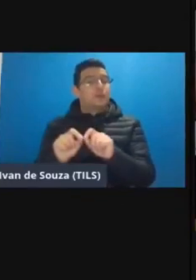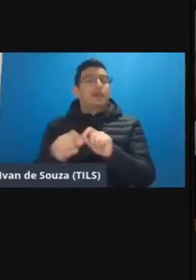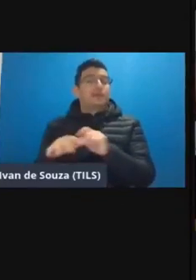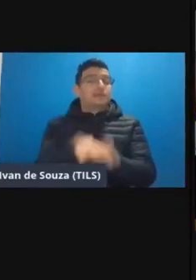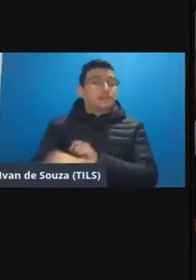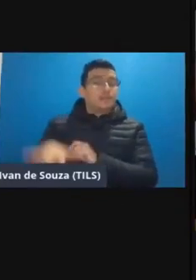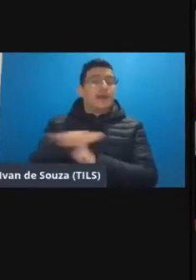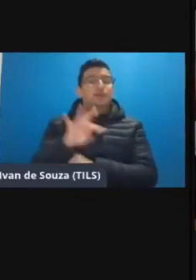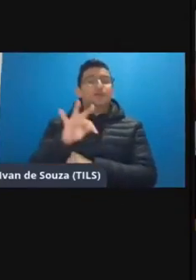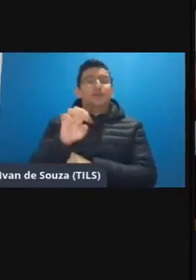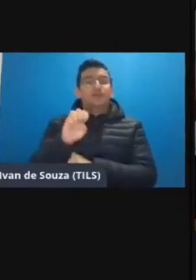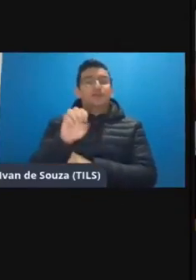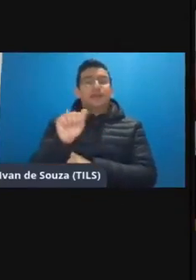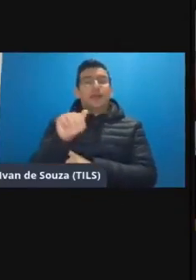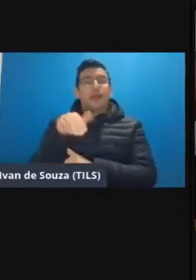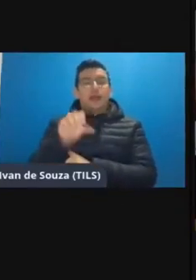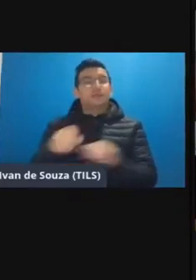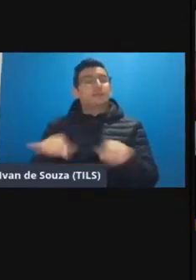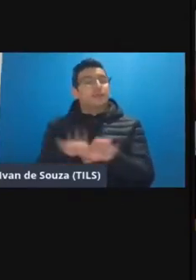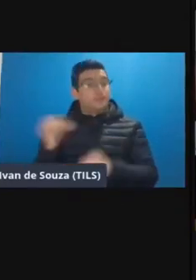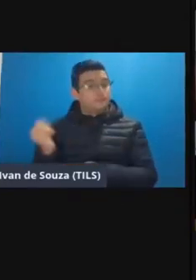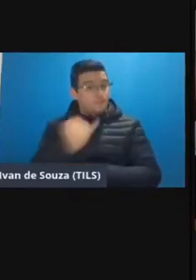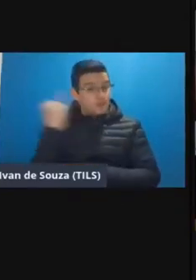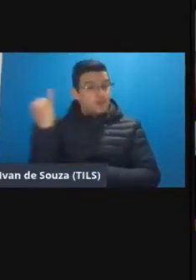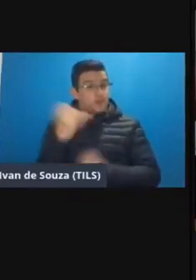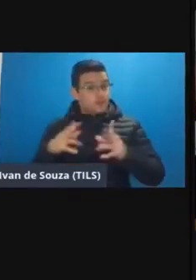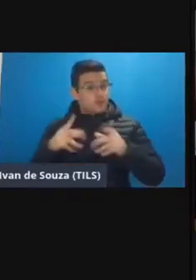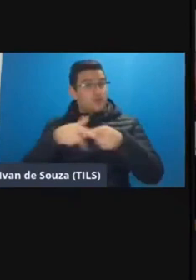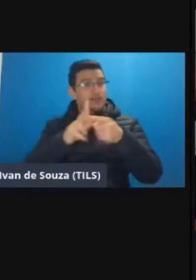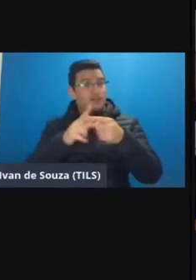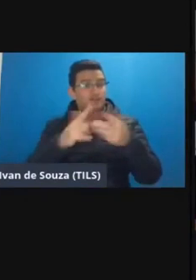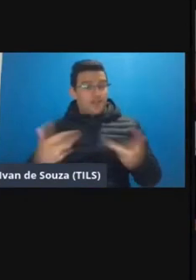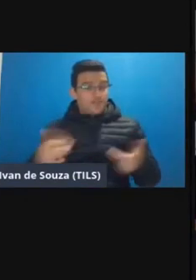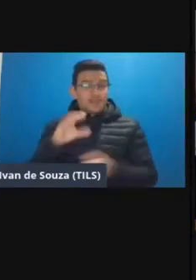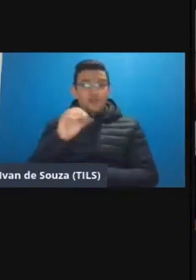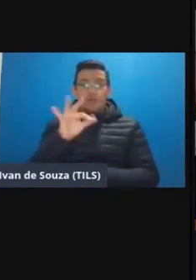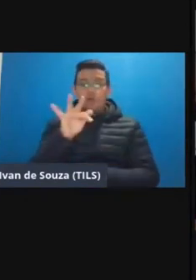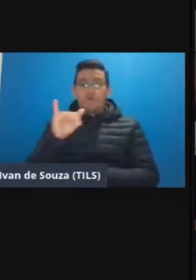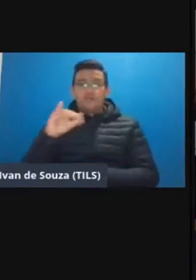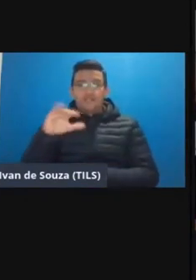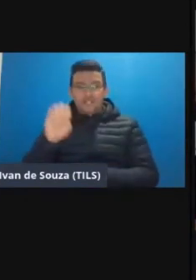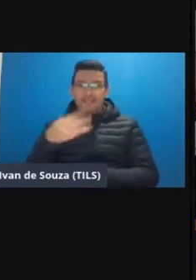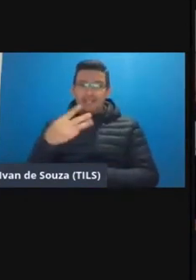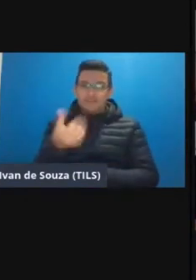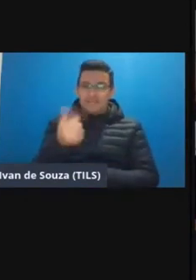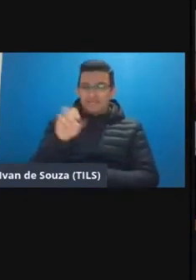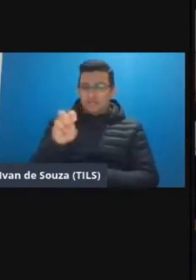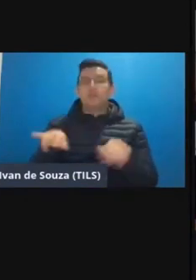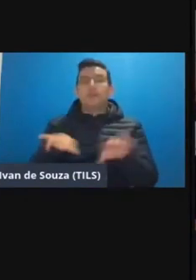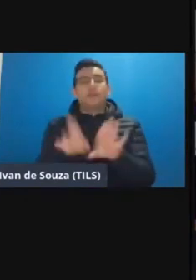do Teams que também foi muito importante todas as ferramentas do do do Office 365 para que nós também